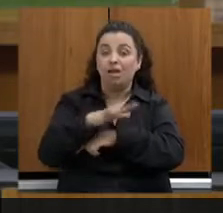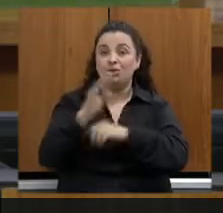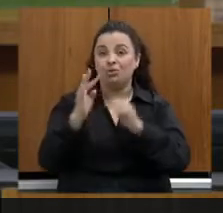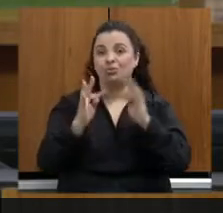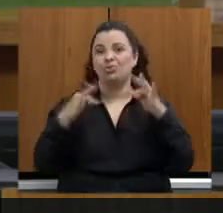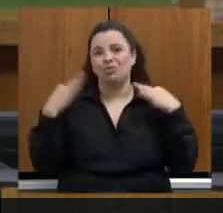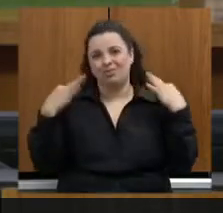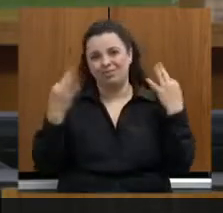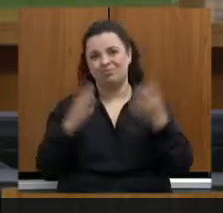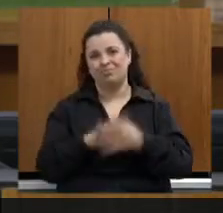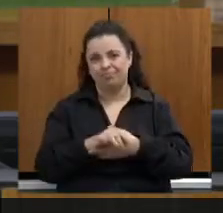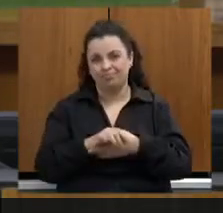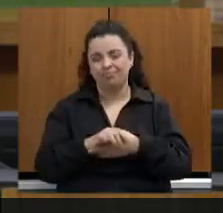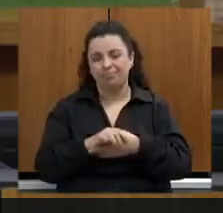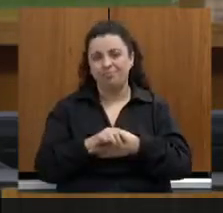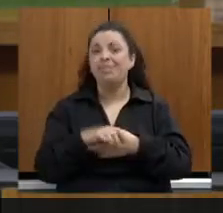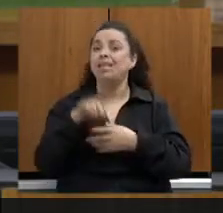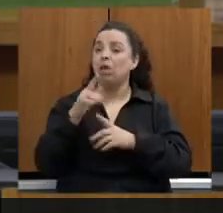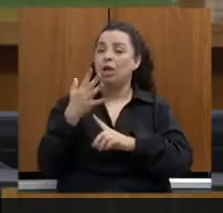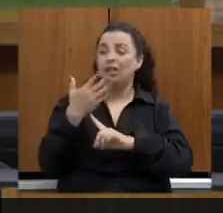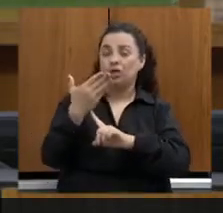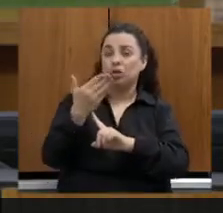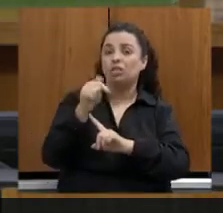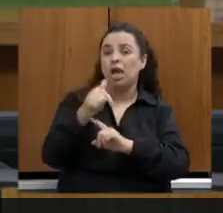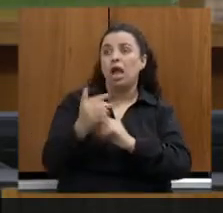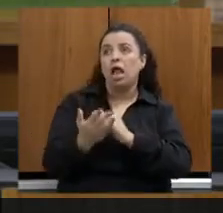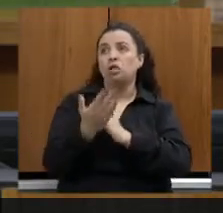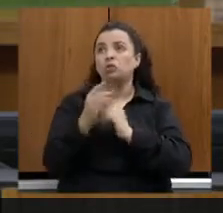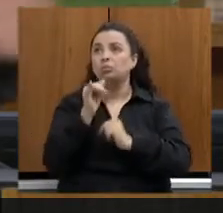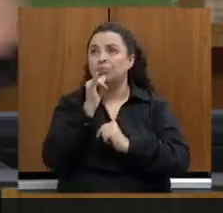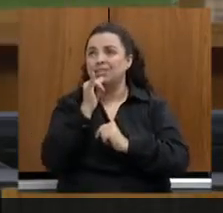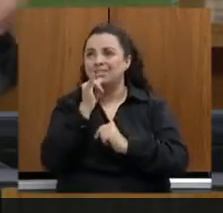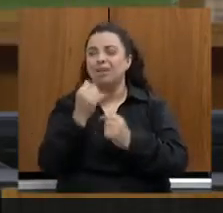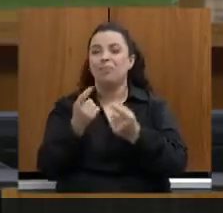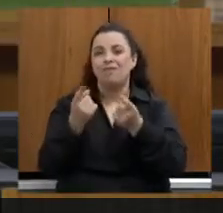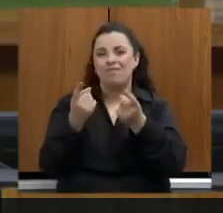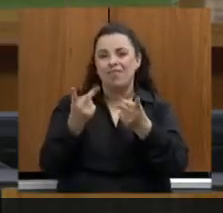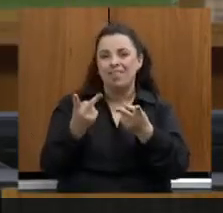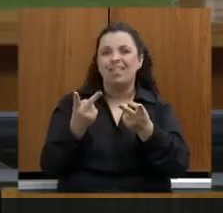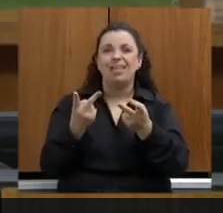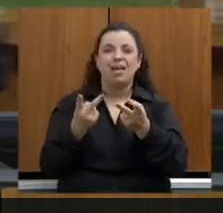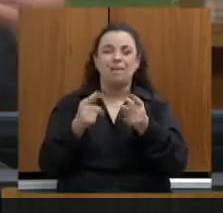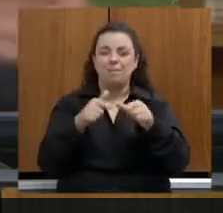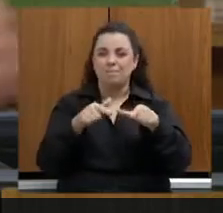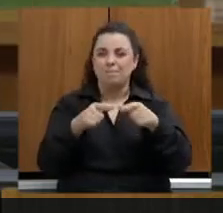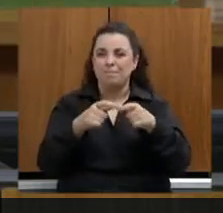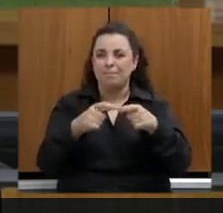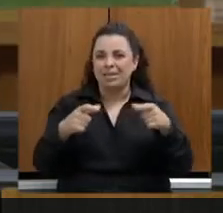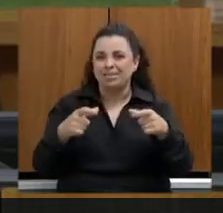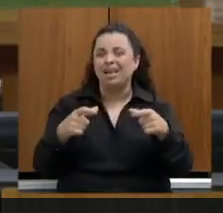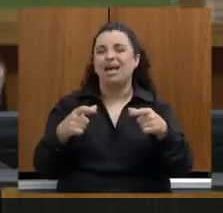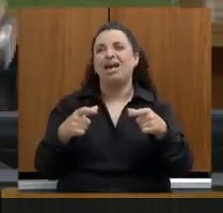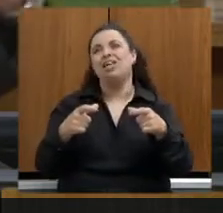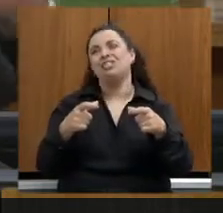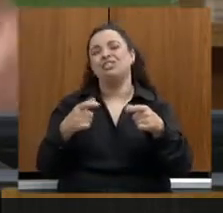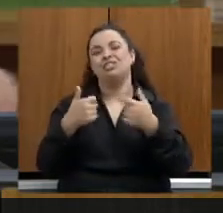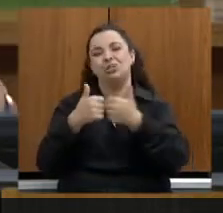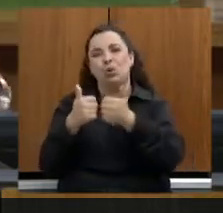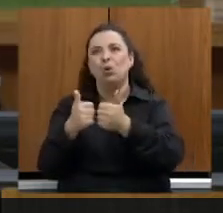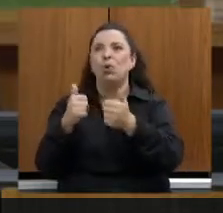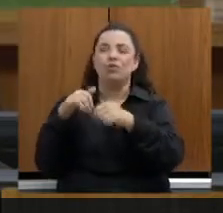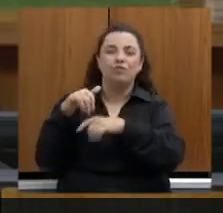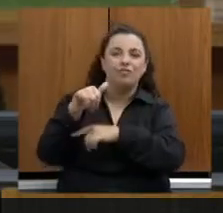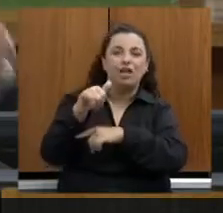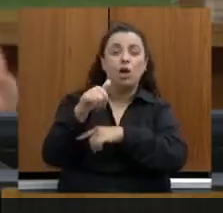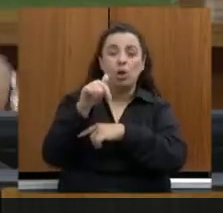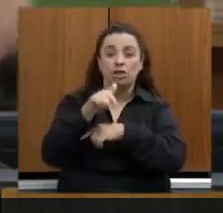tecnologia, ela contribui para a venda de passagens, para comunicar às pessoas, fazer com que as pessoas viajem, facilita a